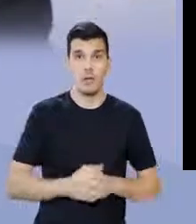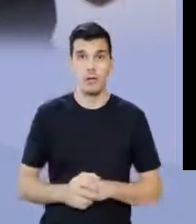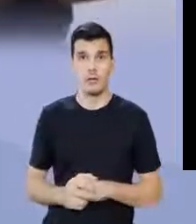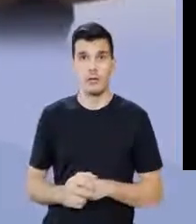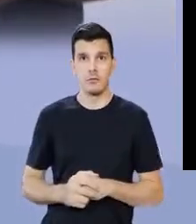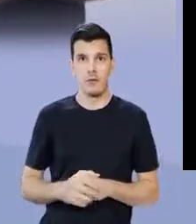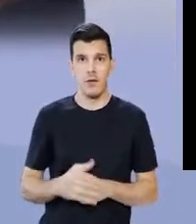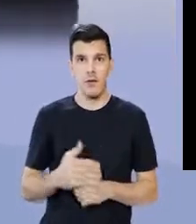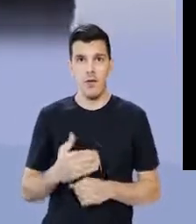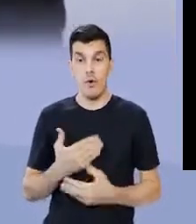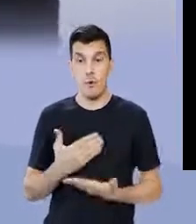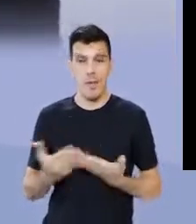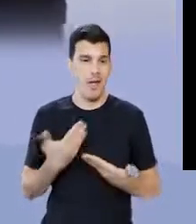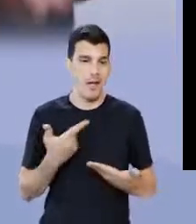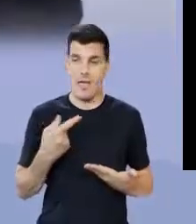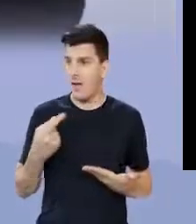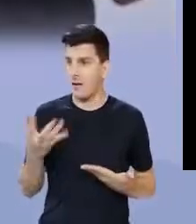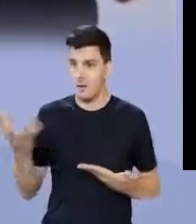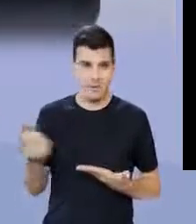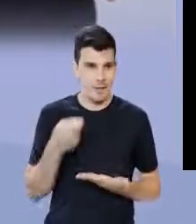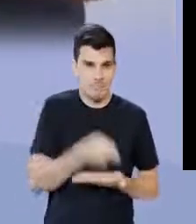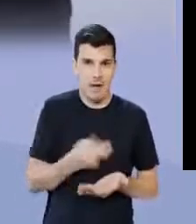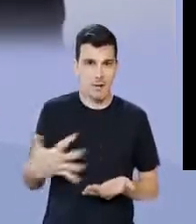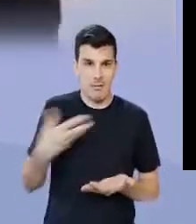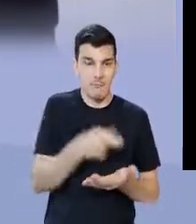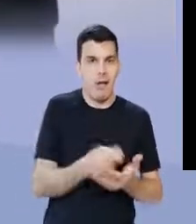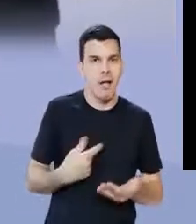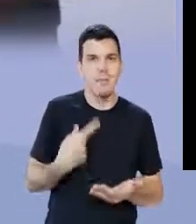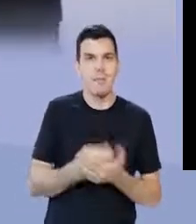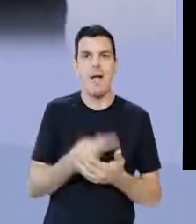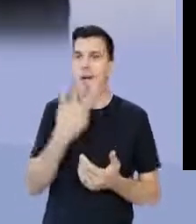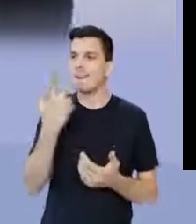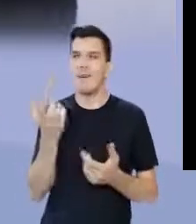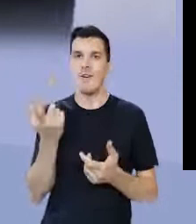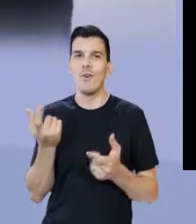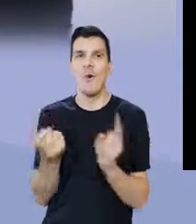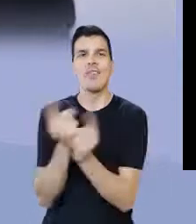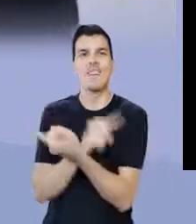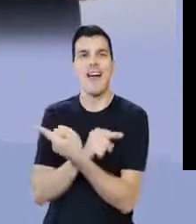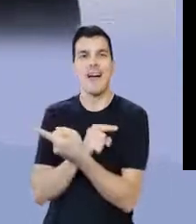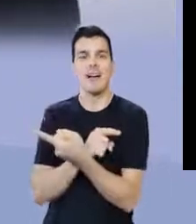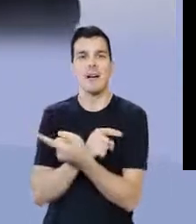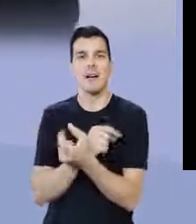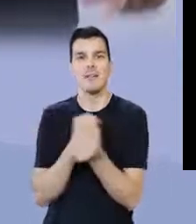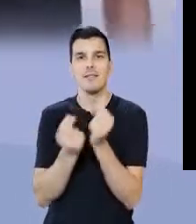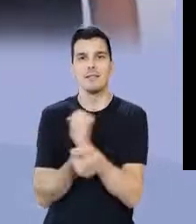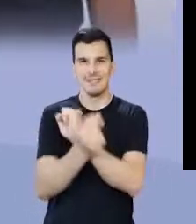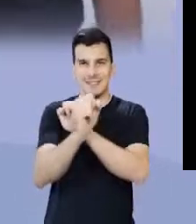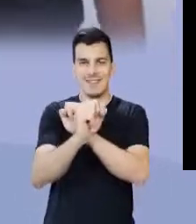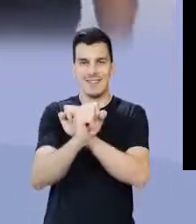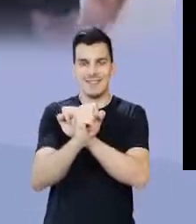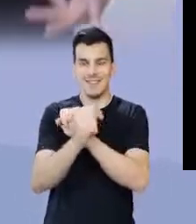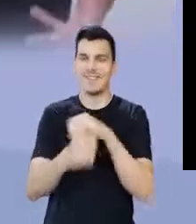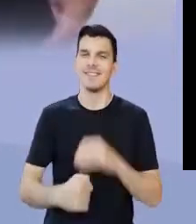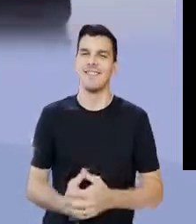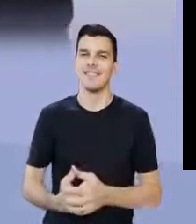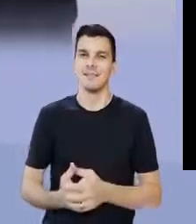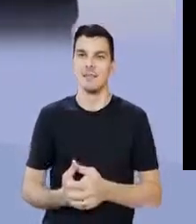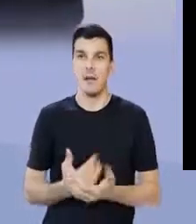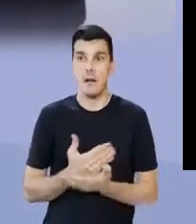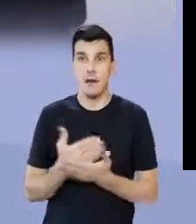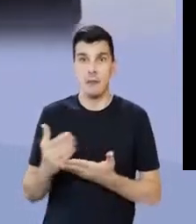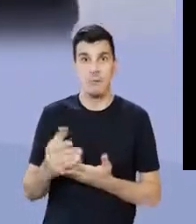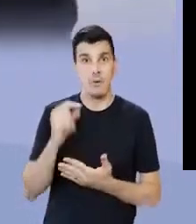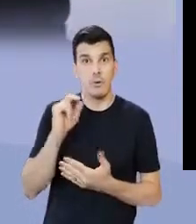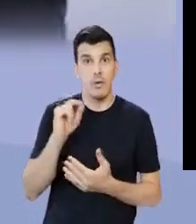nova. E aí? Ele passa a trabalhar de graça para pagar a proteção, virando, assim, escravos. Opa! Escravos.